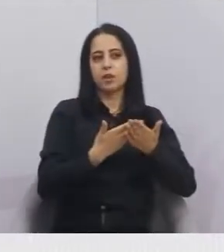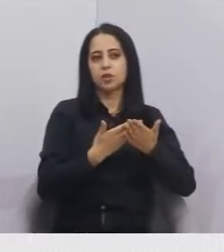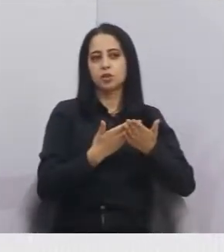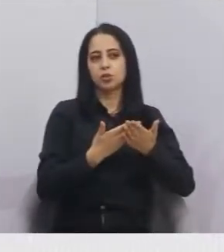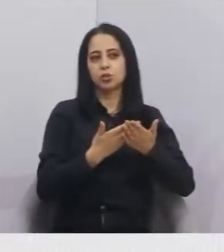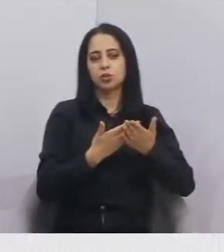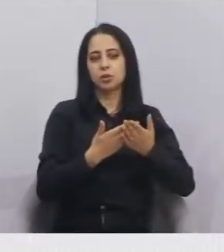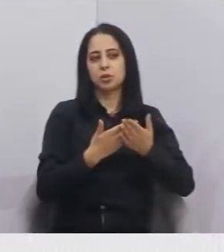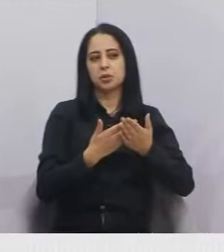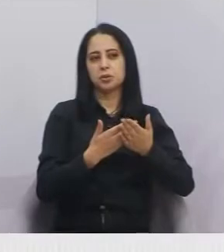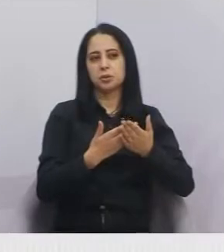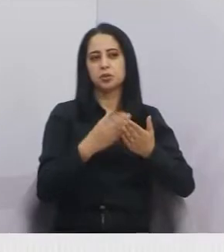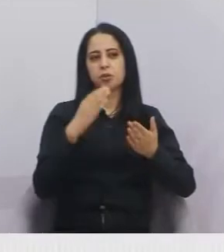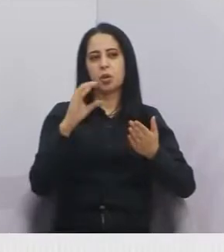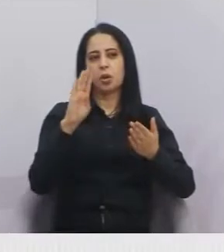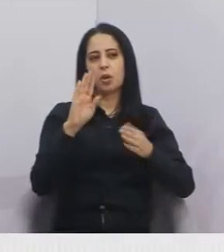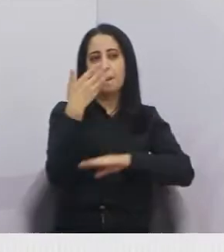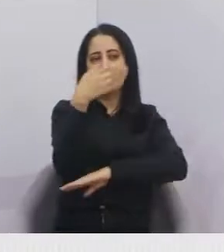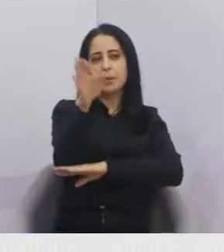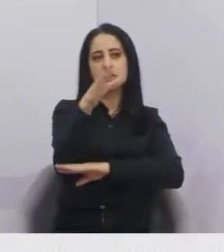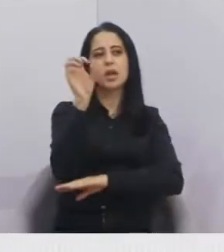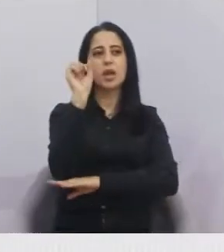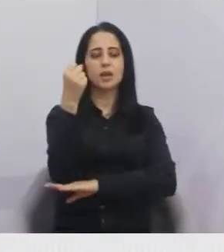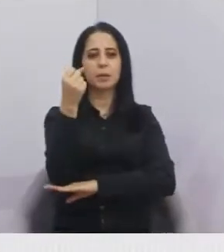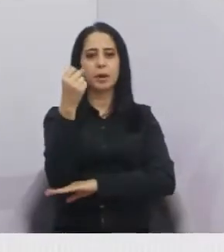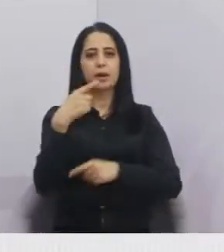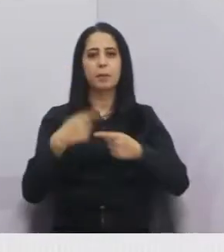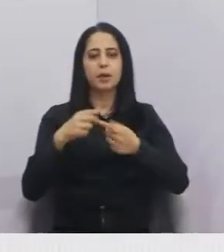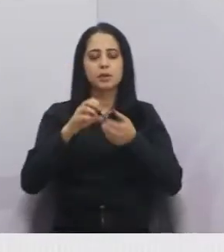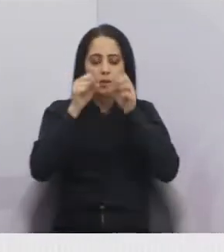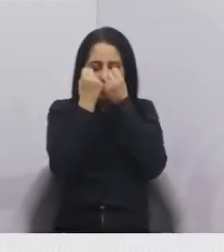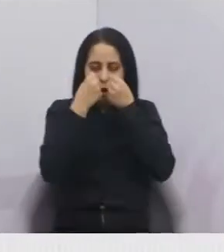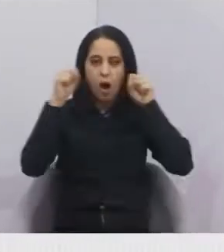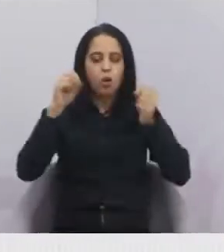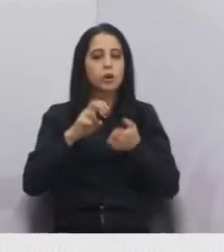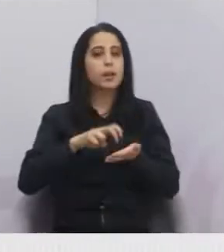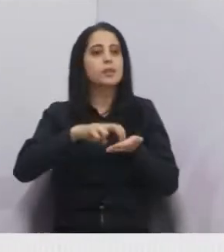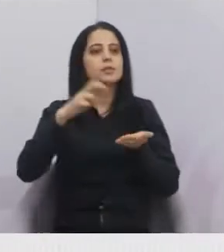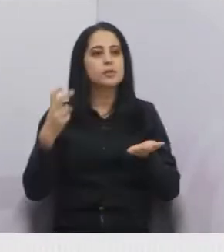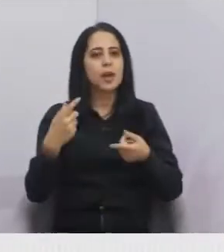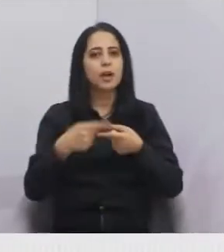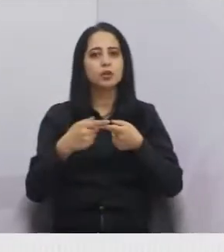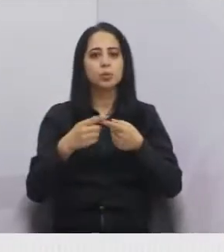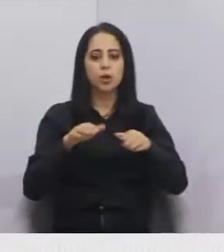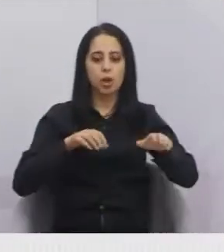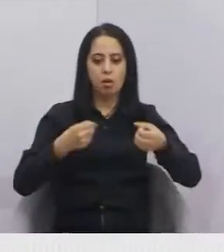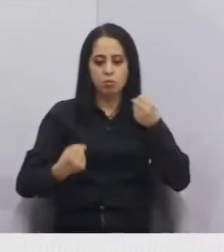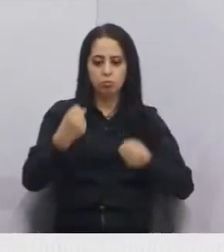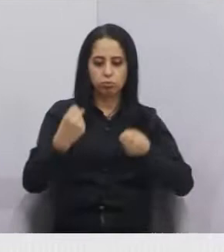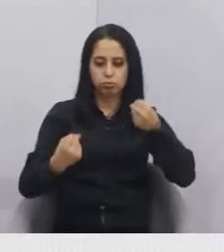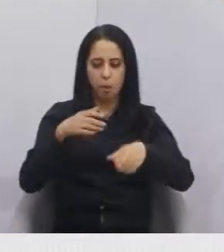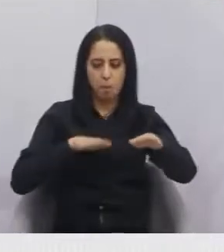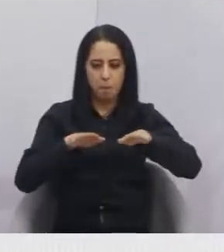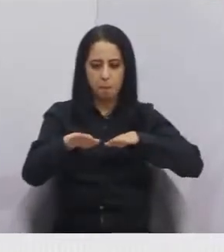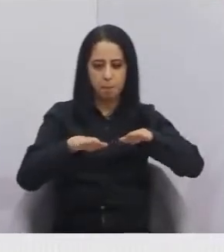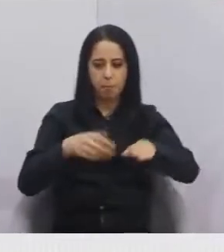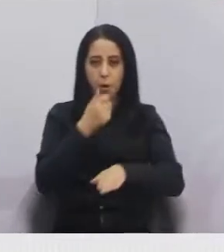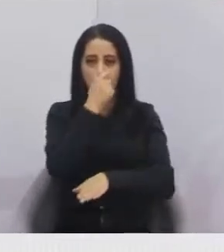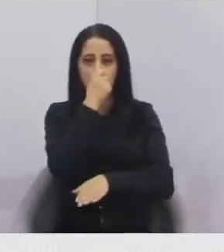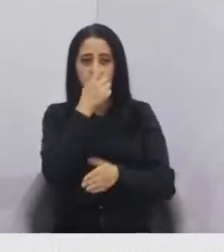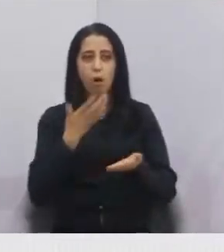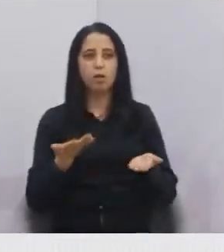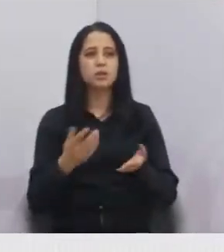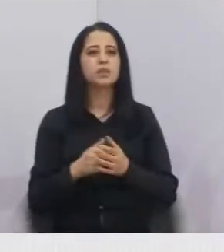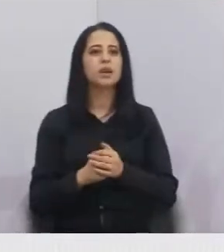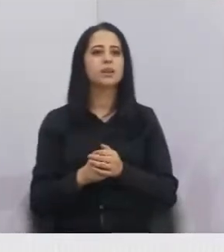eu tenho que sair de casa bem mais cedo por causa desse afunilamento de tráfego. E aqui é uma via bem larga, Se vocês